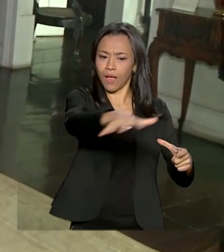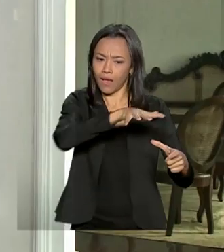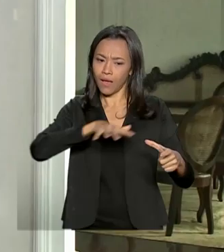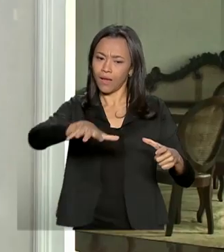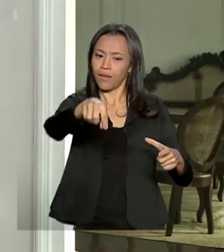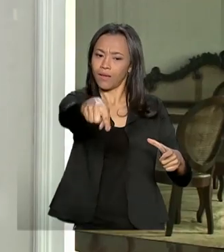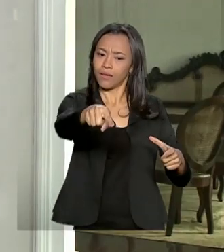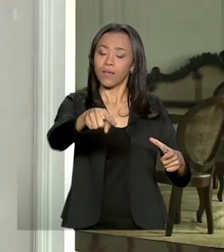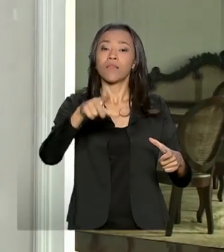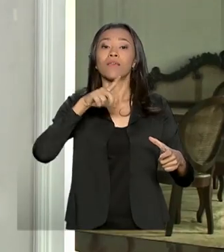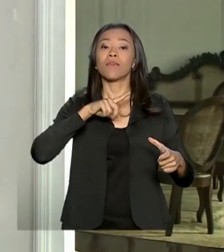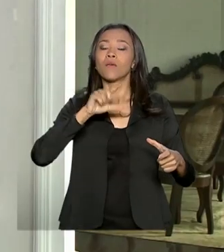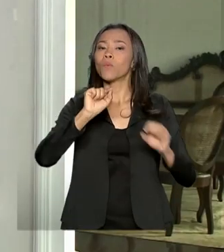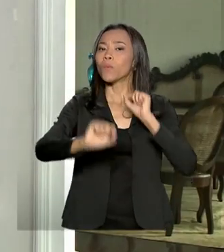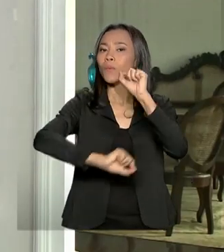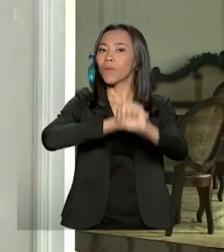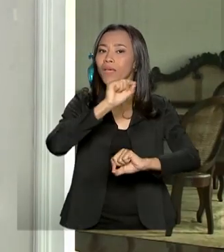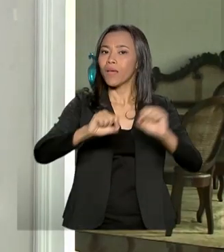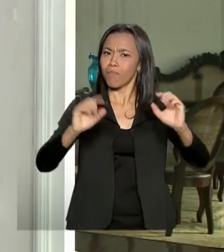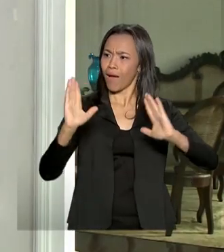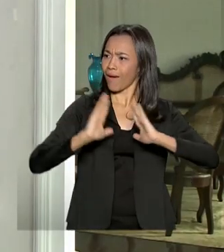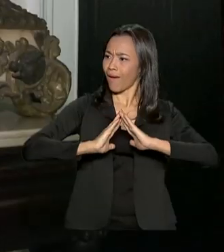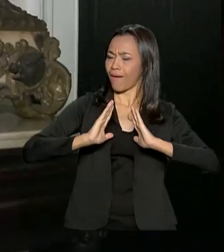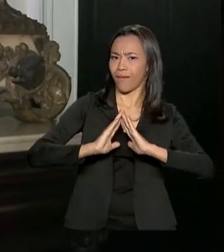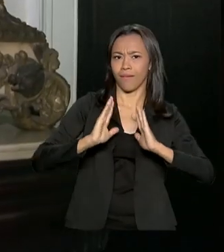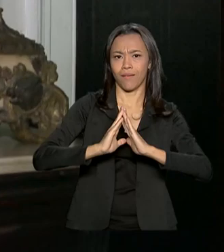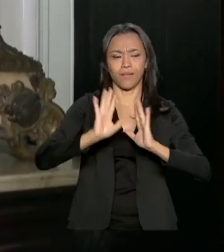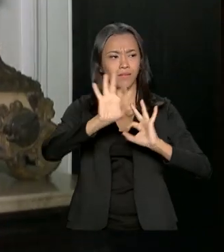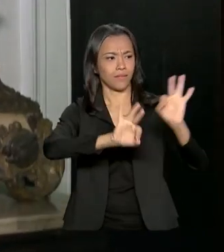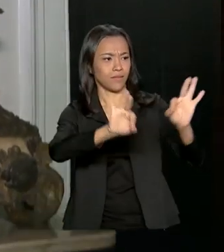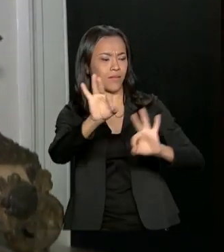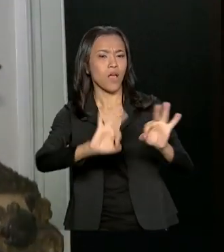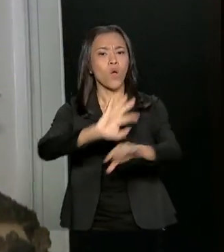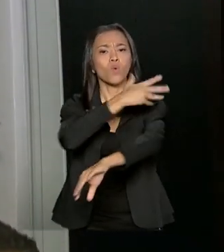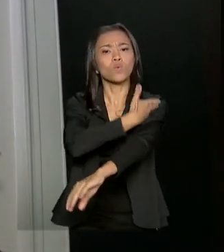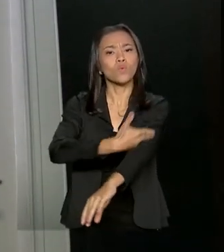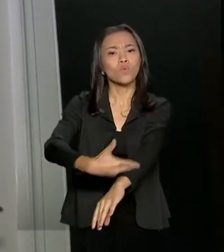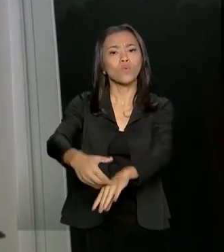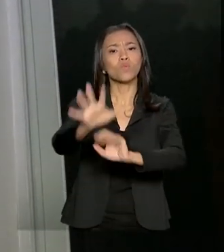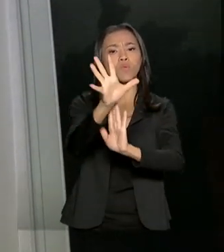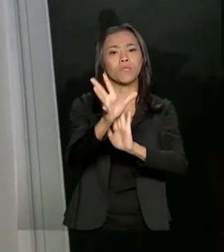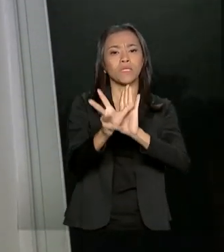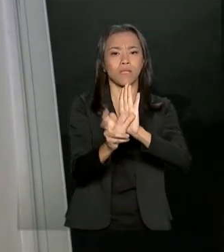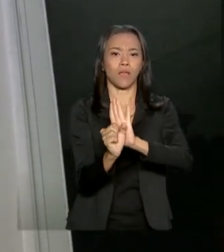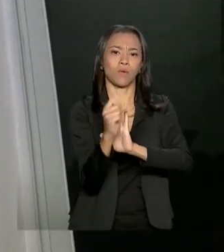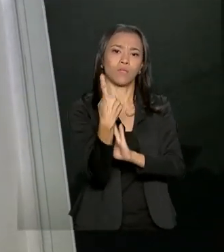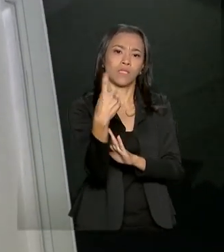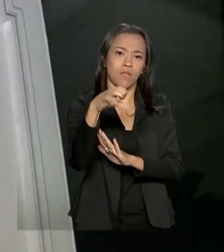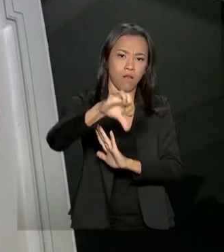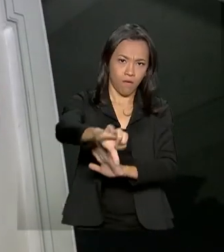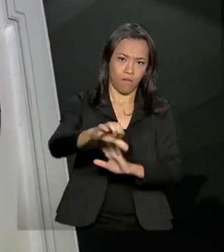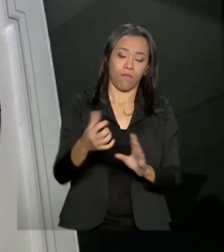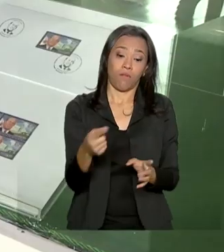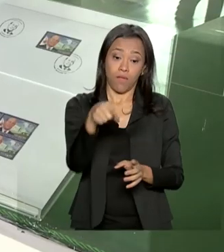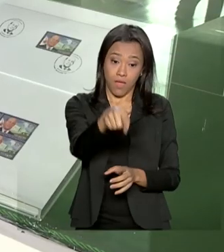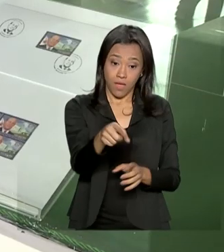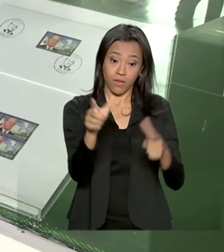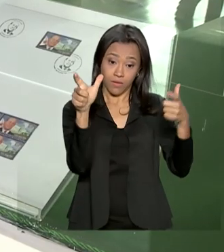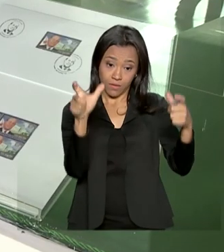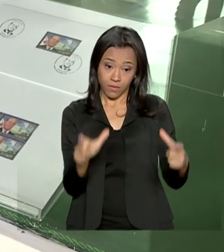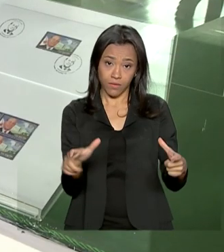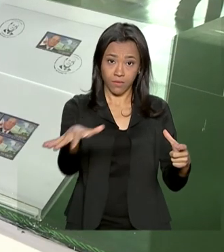Maranhão, que reconstitui uma casa ambientada com os costumes do século XIX. A Fundação da Memória